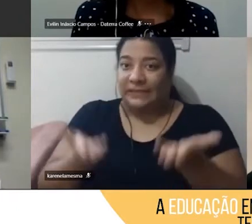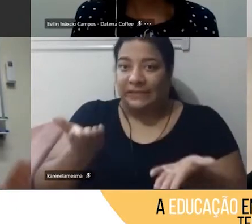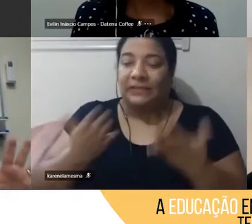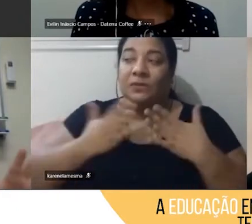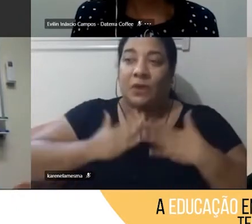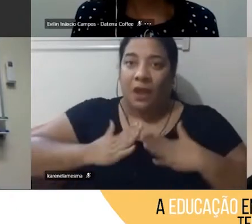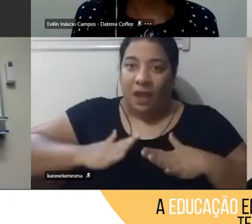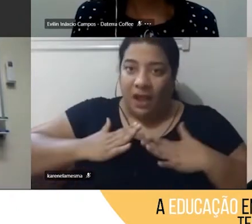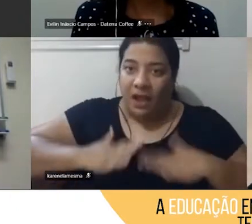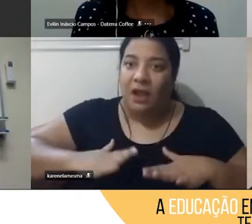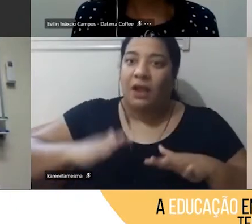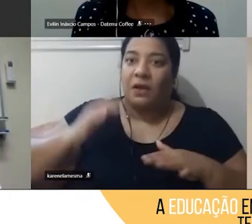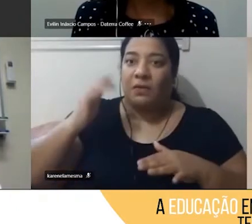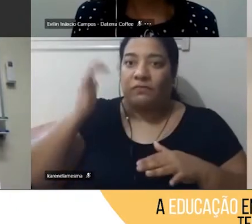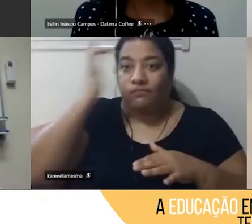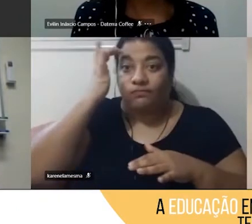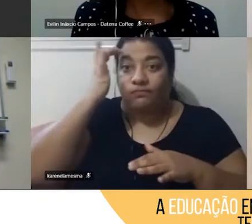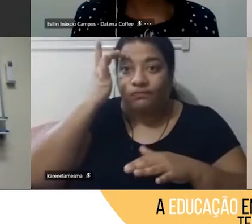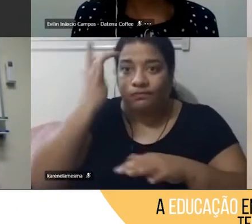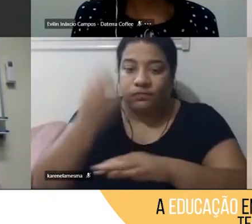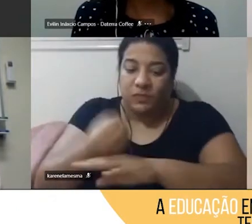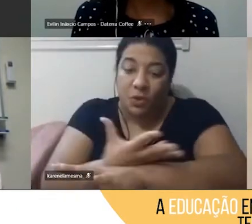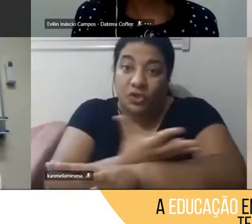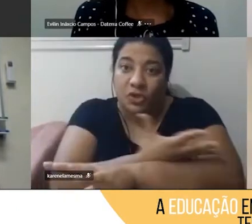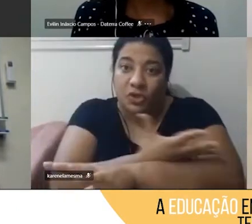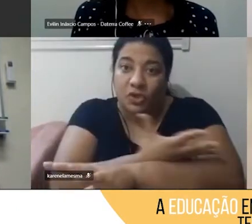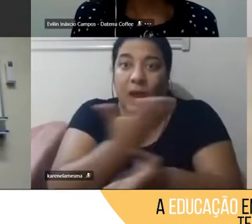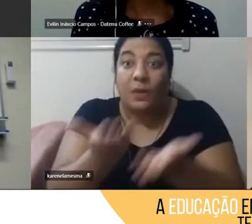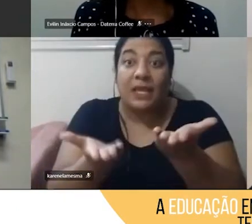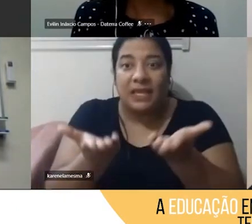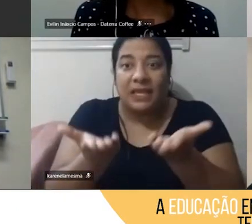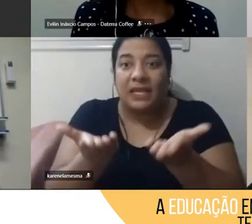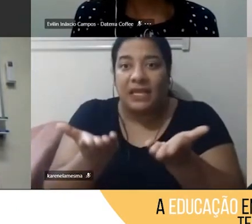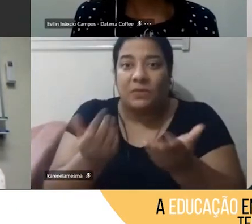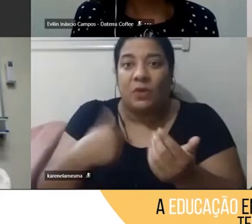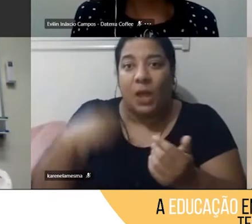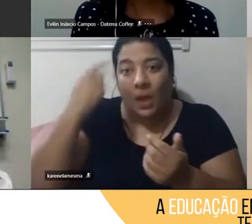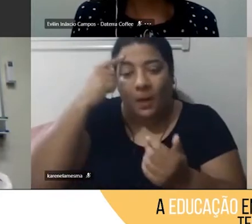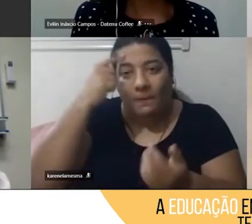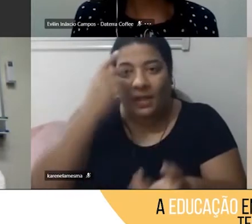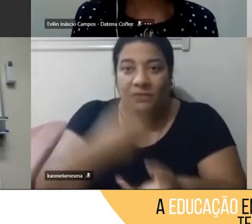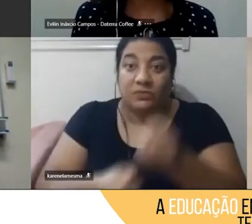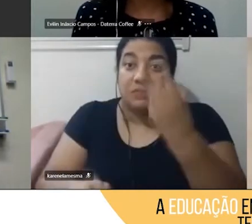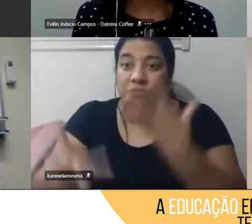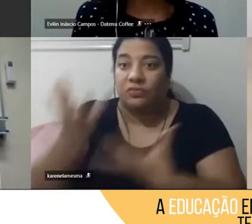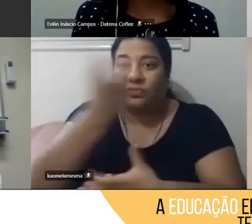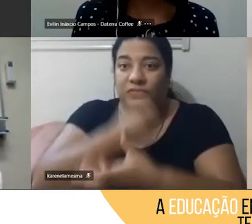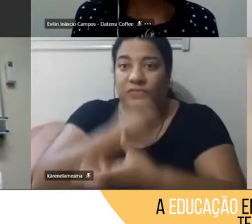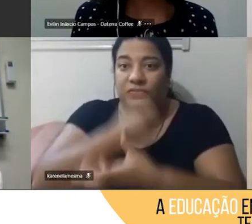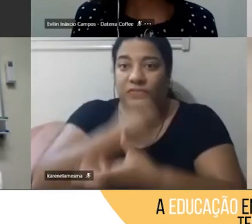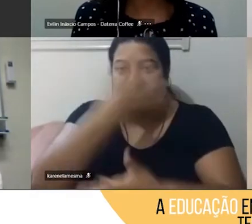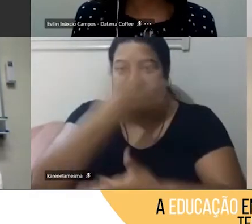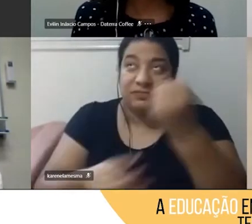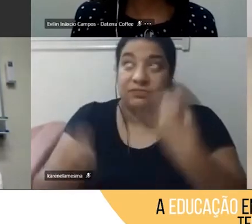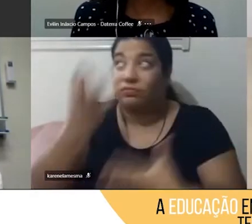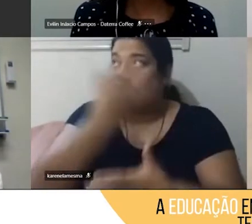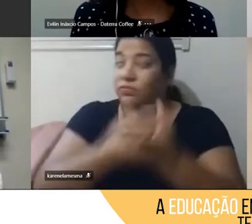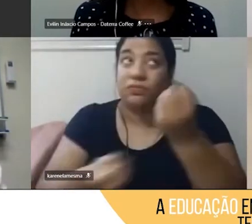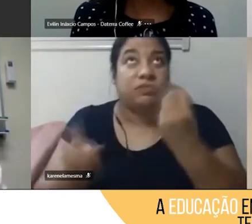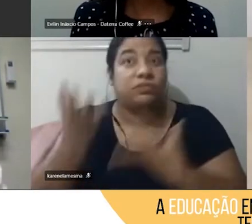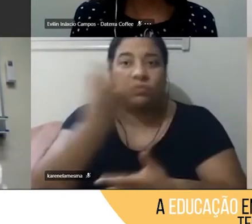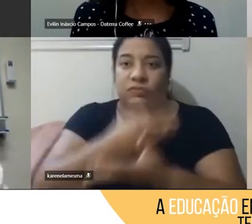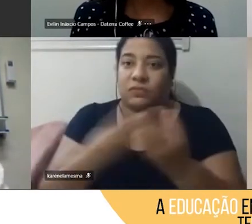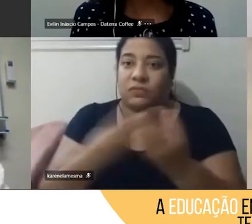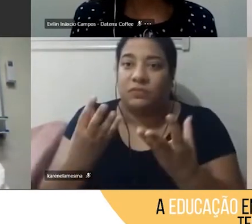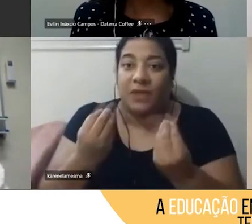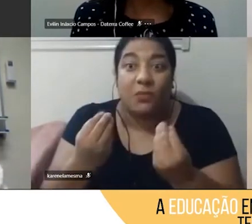for pensar numa imagem da gente nesse momento, eu penso num malabarista, num equilibrista, tentando dar conta de